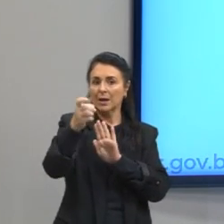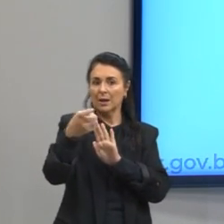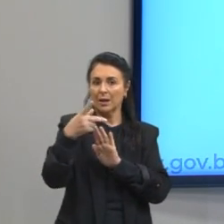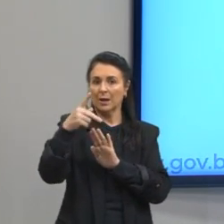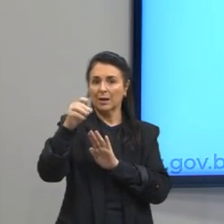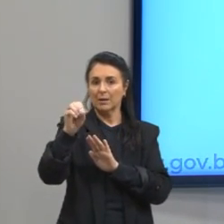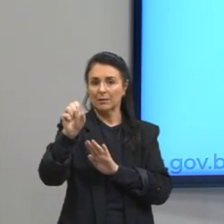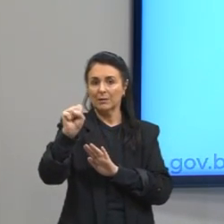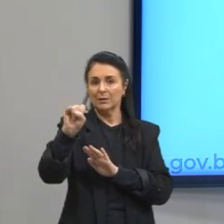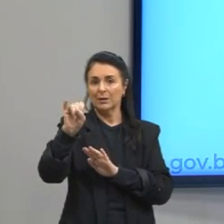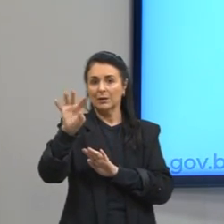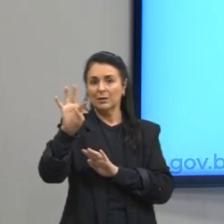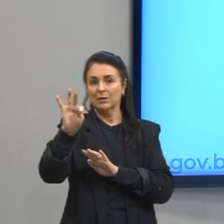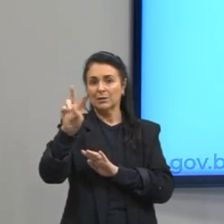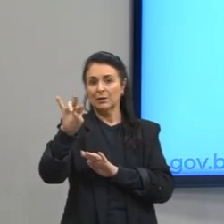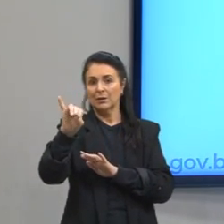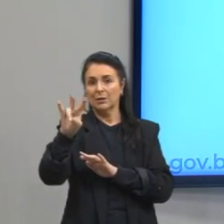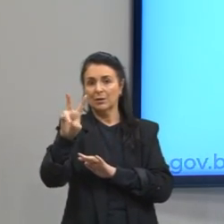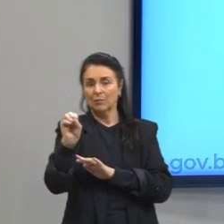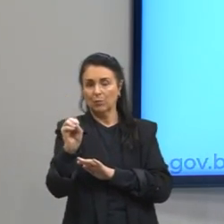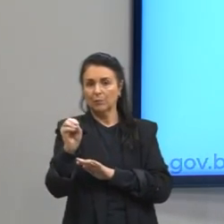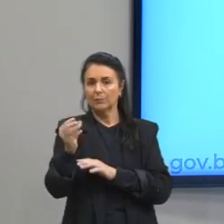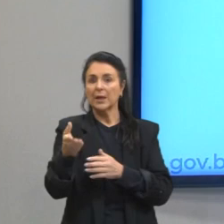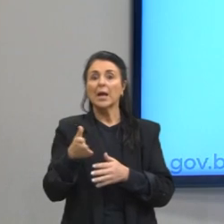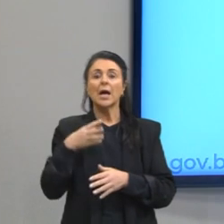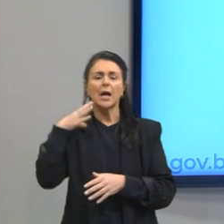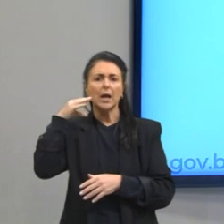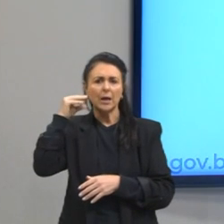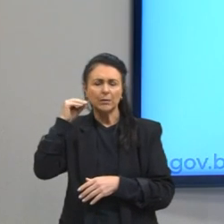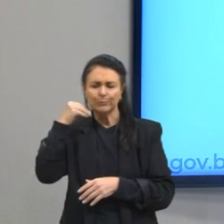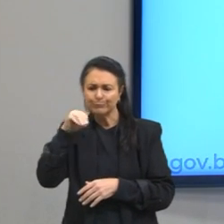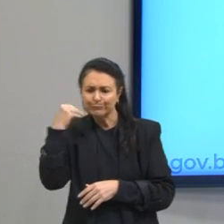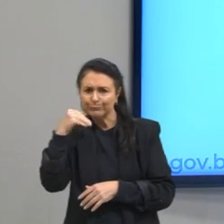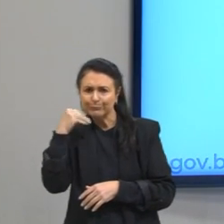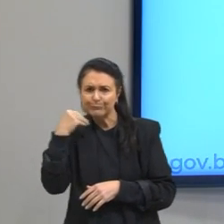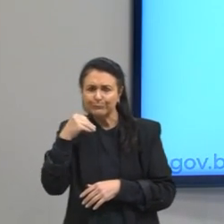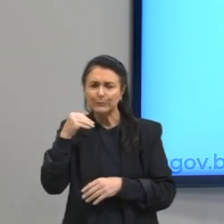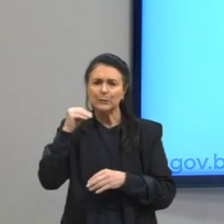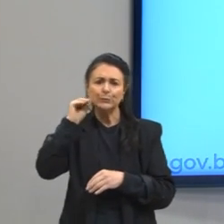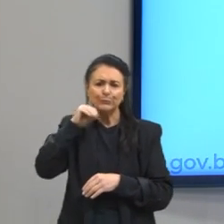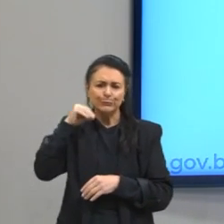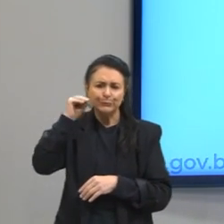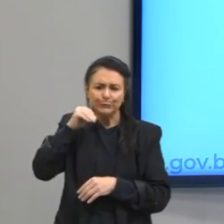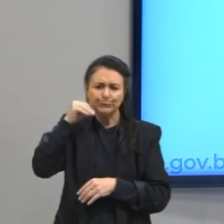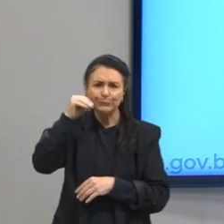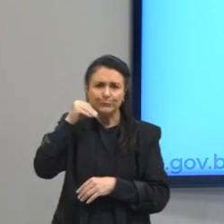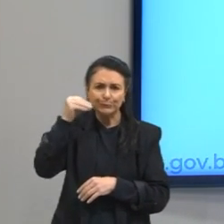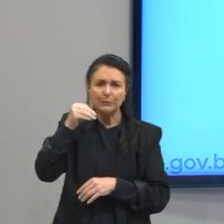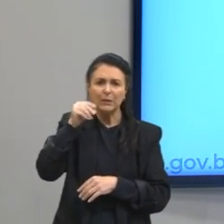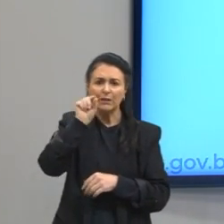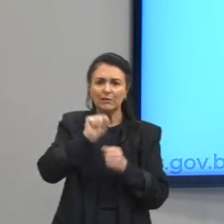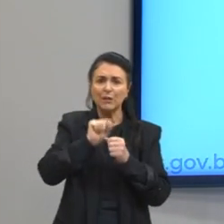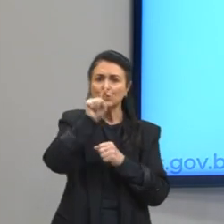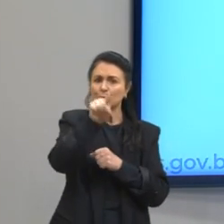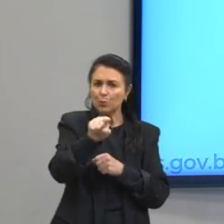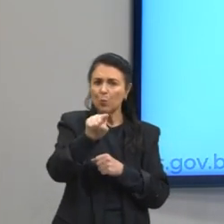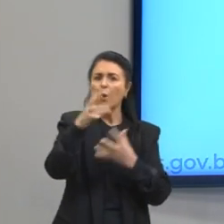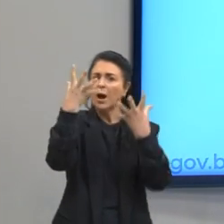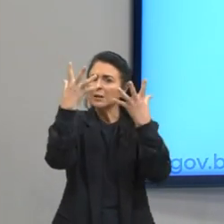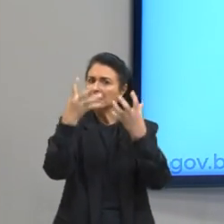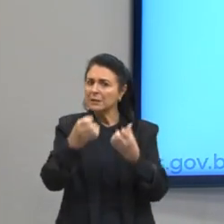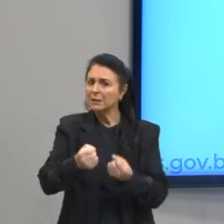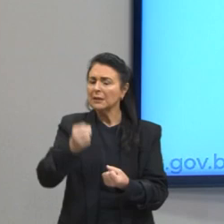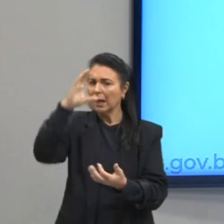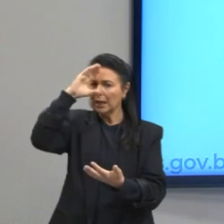visa persuadir e convencer o leitor a concordar com uma tese defendida. Ele